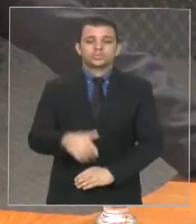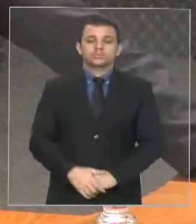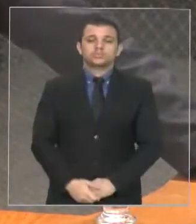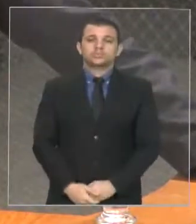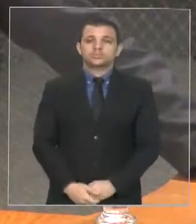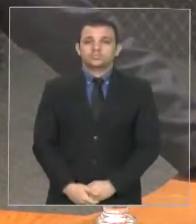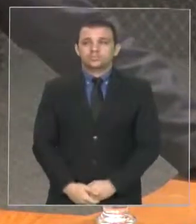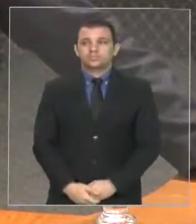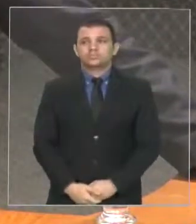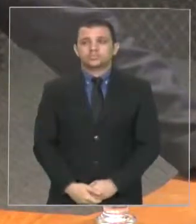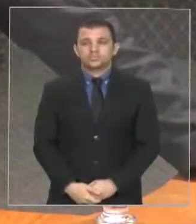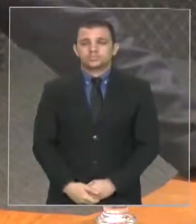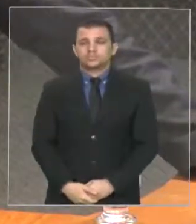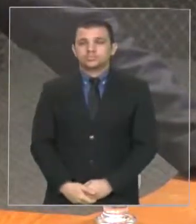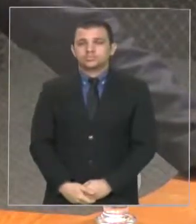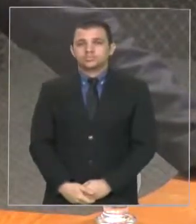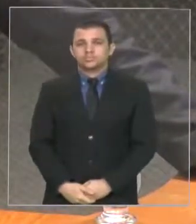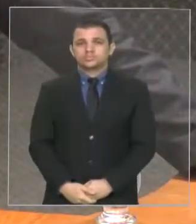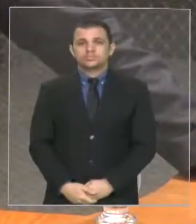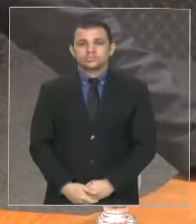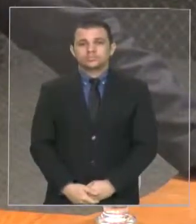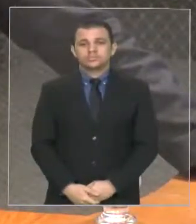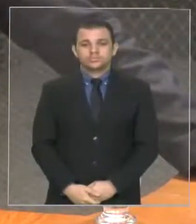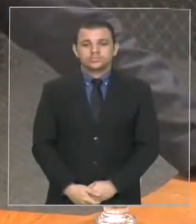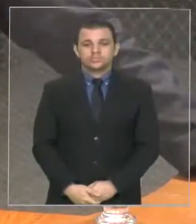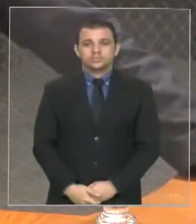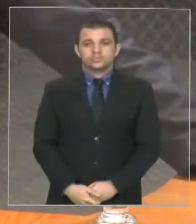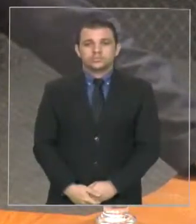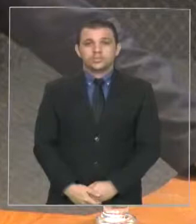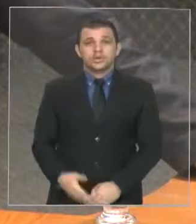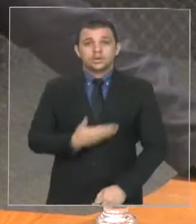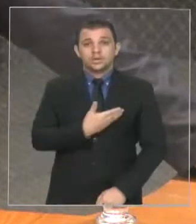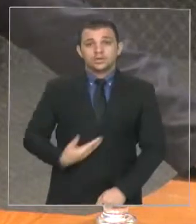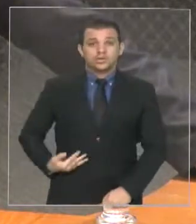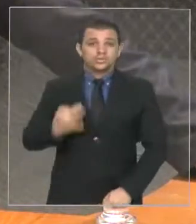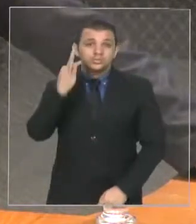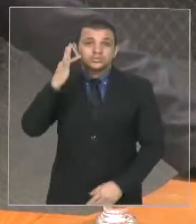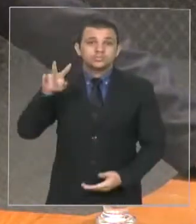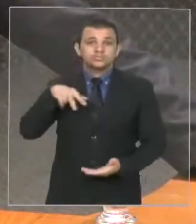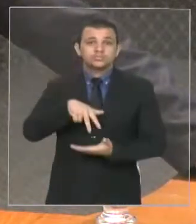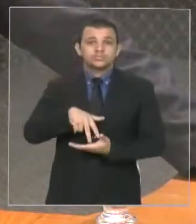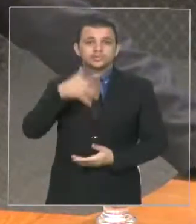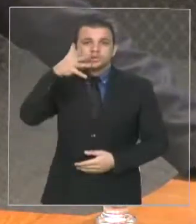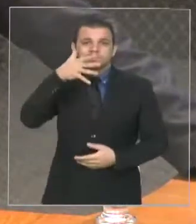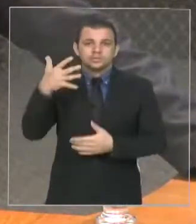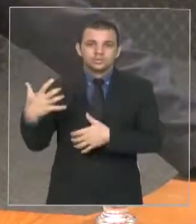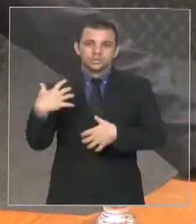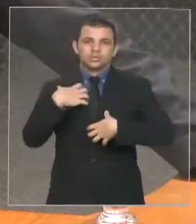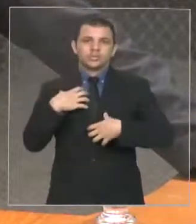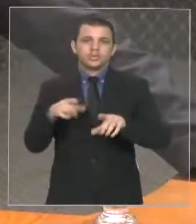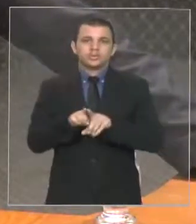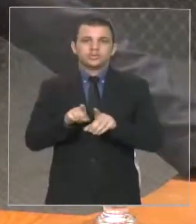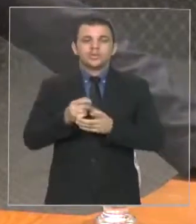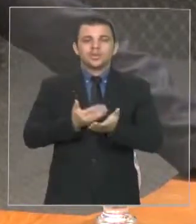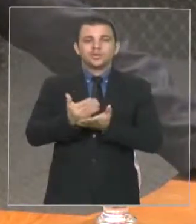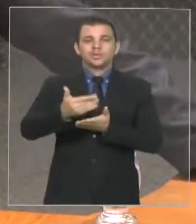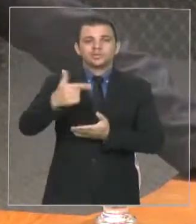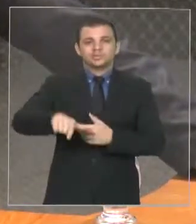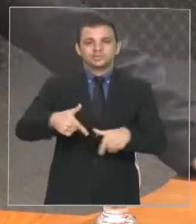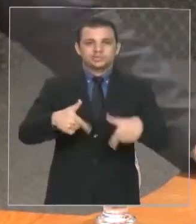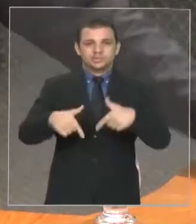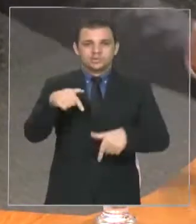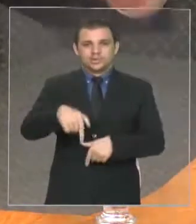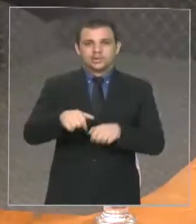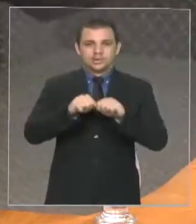Os ensinamentos aqui colocados no seu discurso de posse e de reabertura dos trabalhos dessa casa,